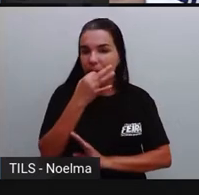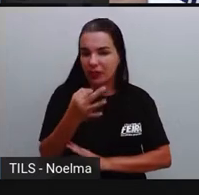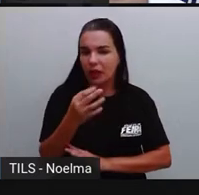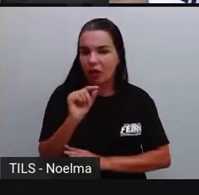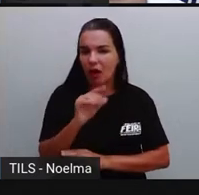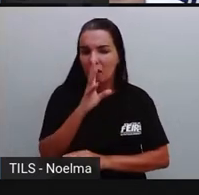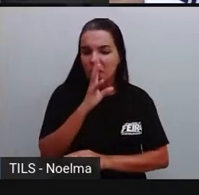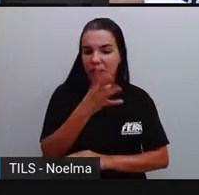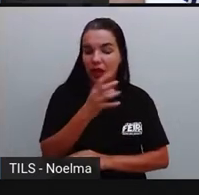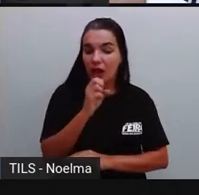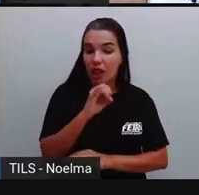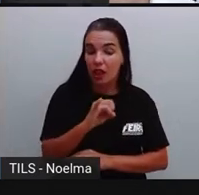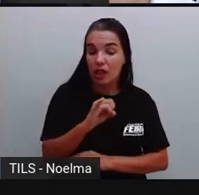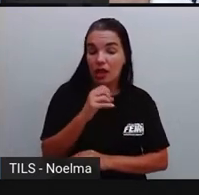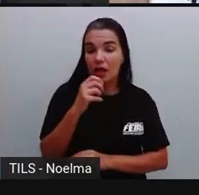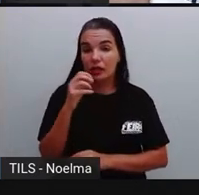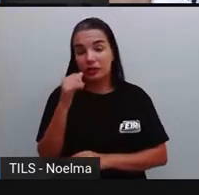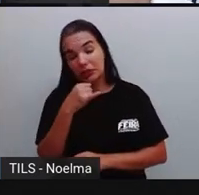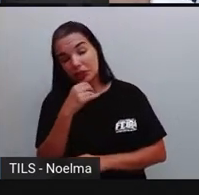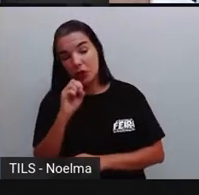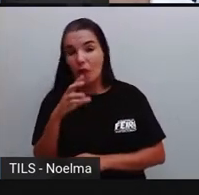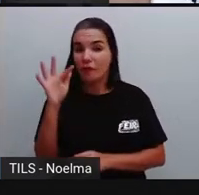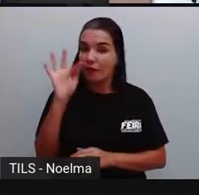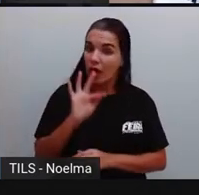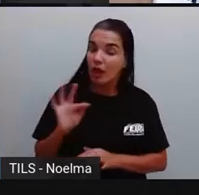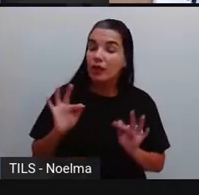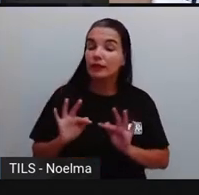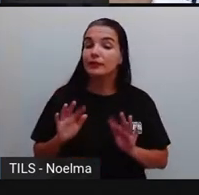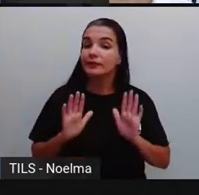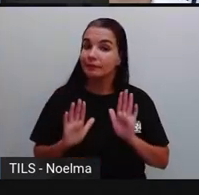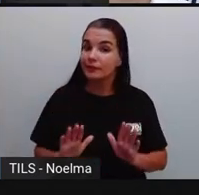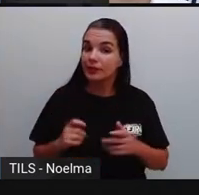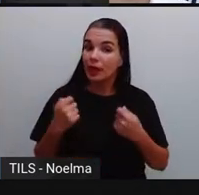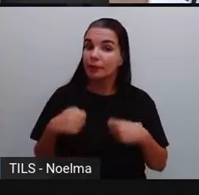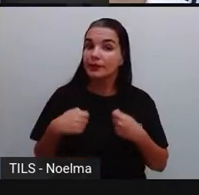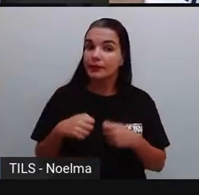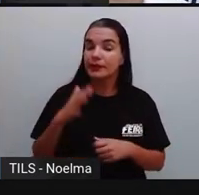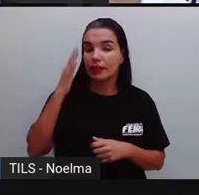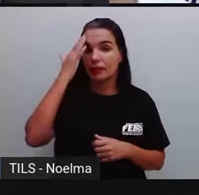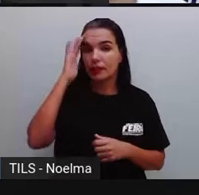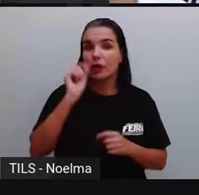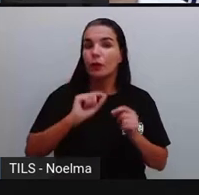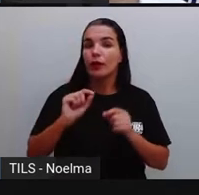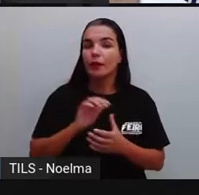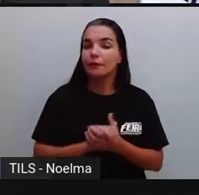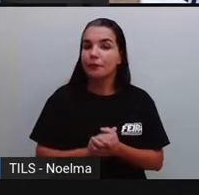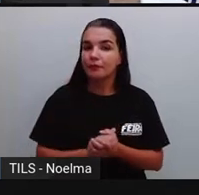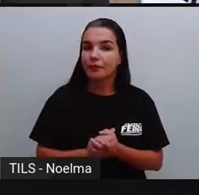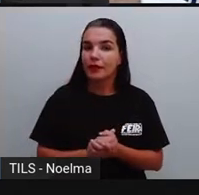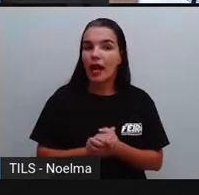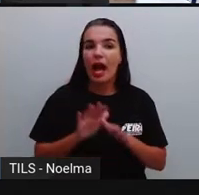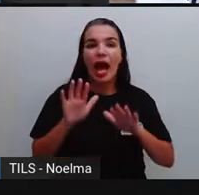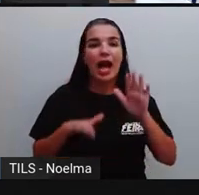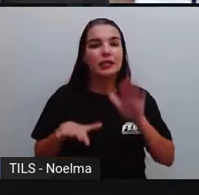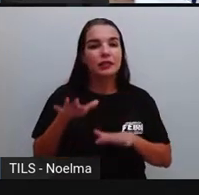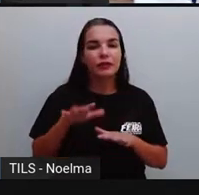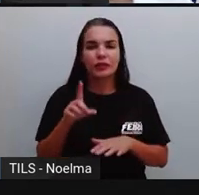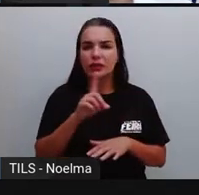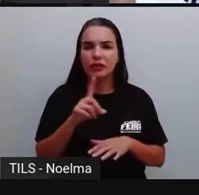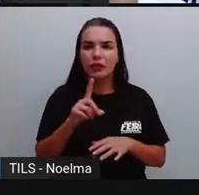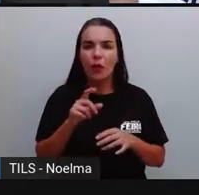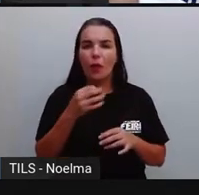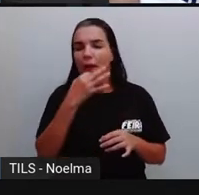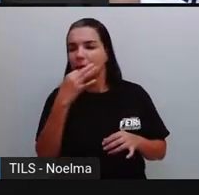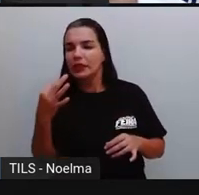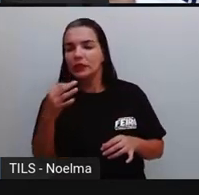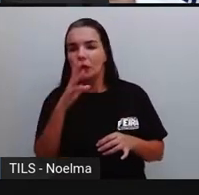pessoa triste ou feliz. E olha só, segundo ano, muitas vezes o apelido pode também nem ser ofensivo, mas a pessoa não